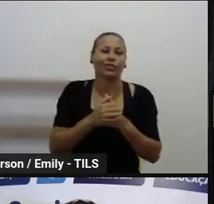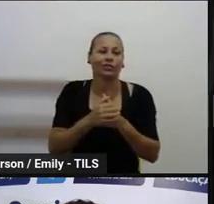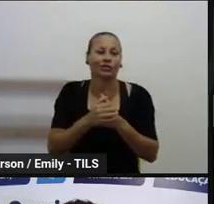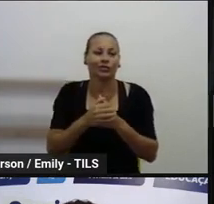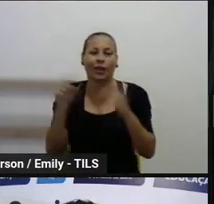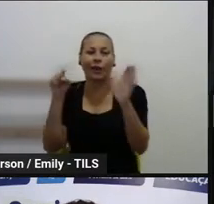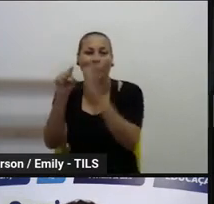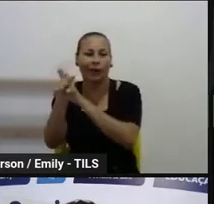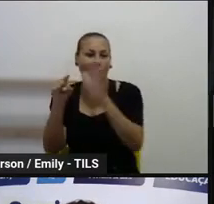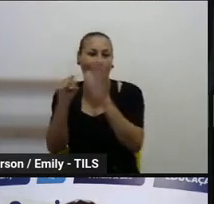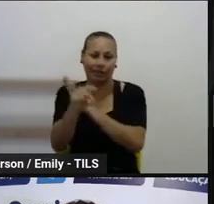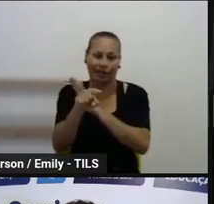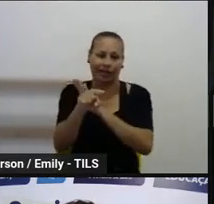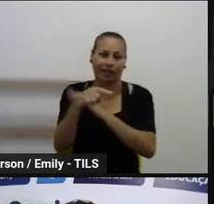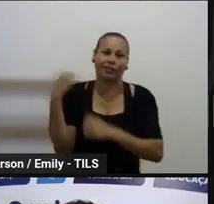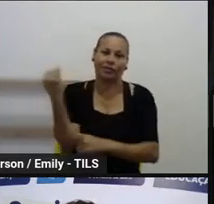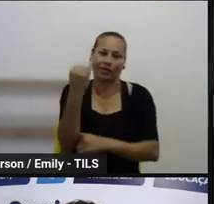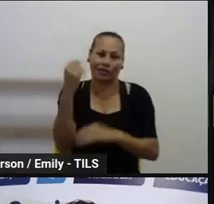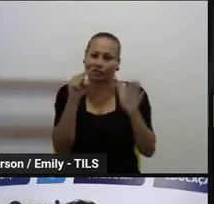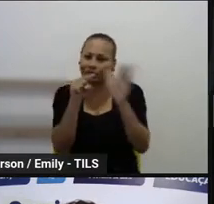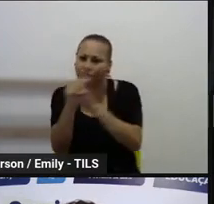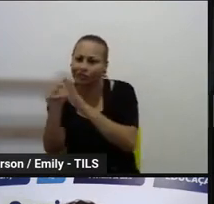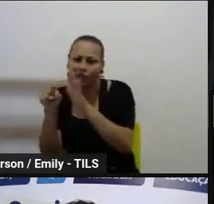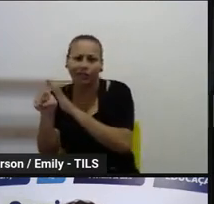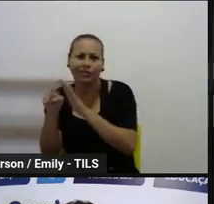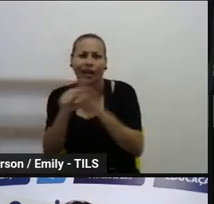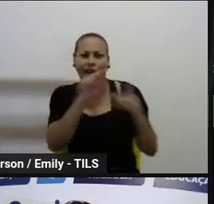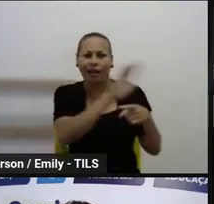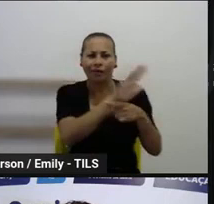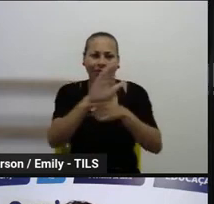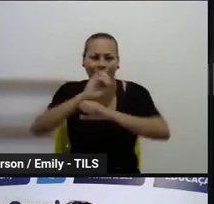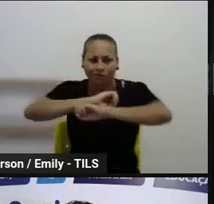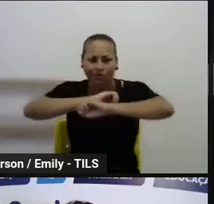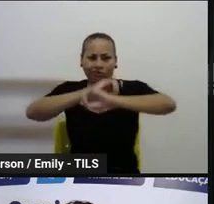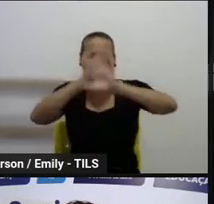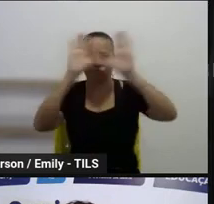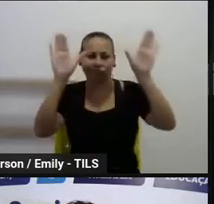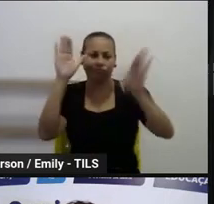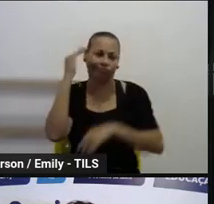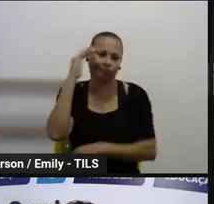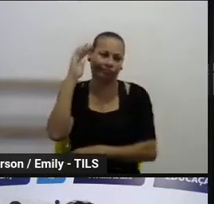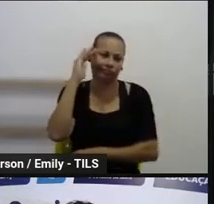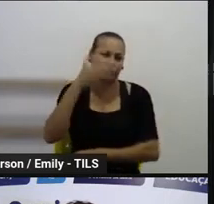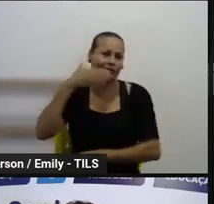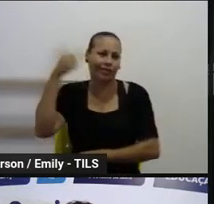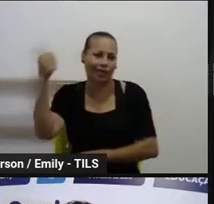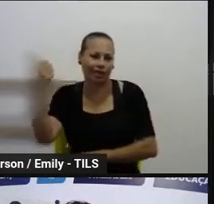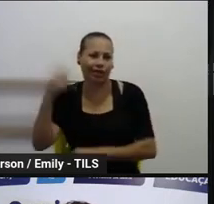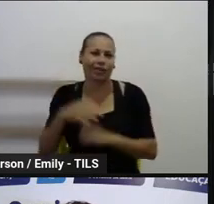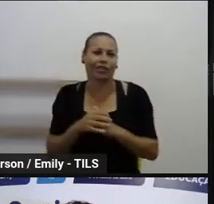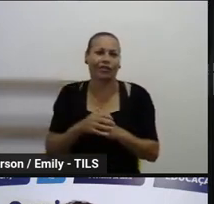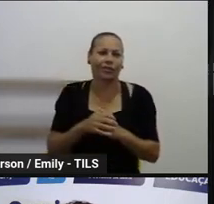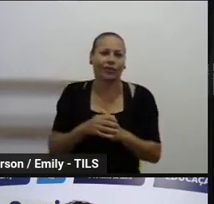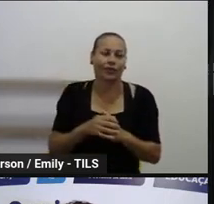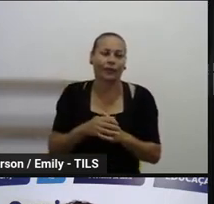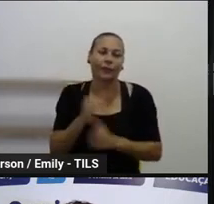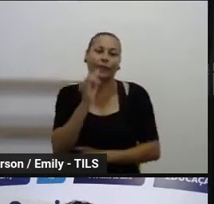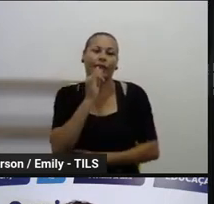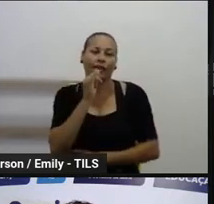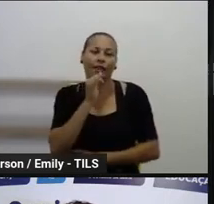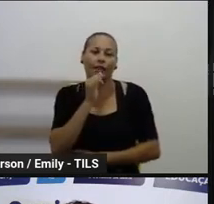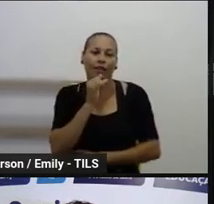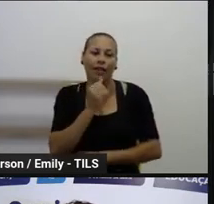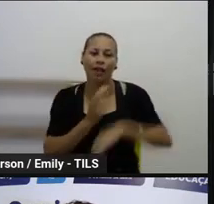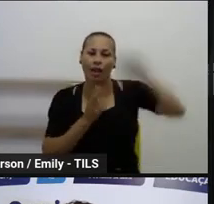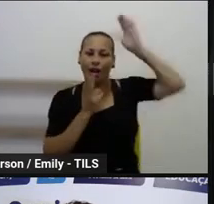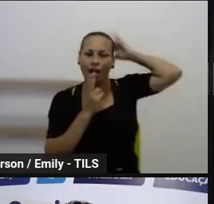muito importante, e ela também, e uma outra colega, Arícia, trouxe sobre a questão dos povos indígenas, né, que